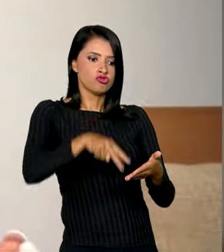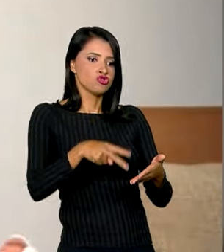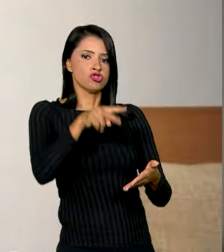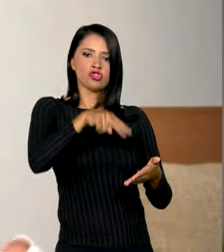revistas, né?